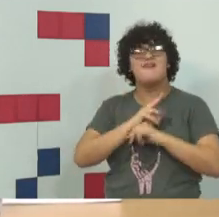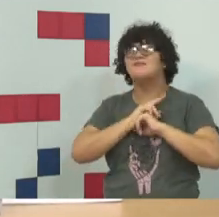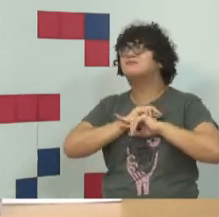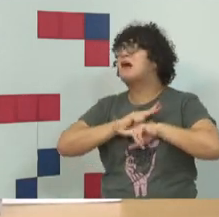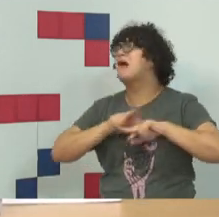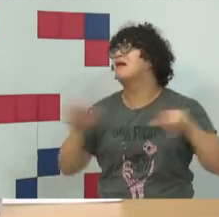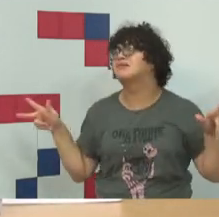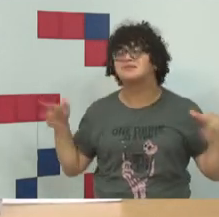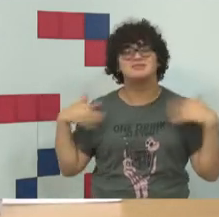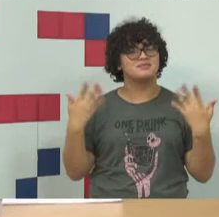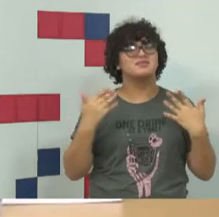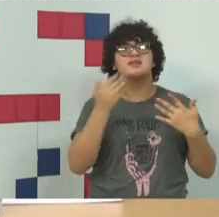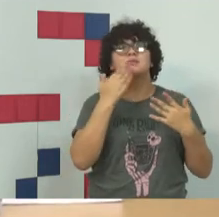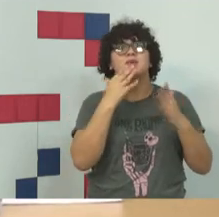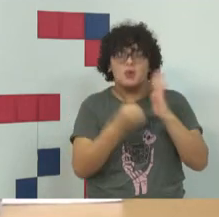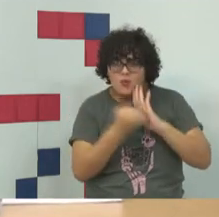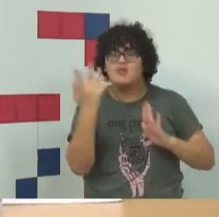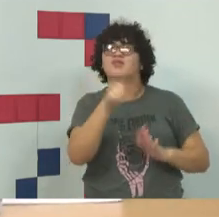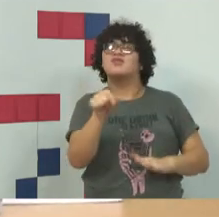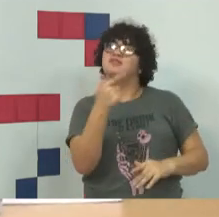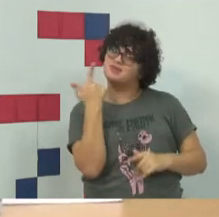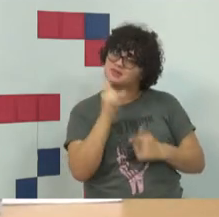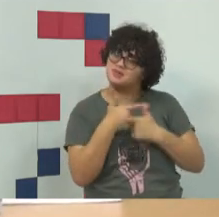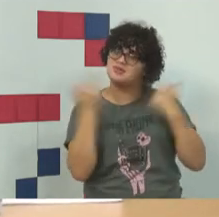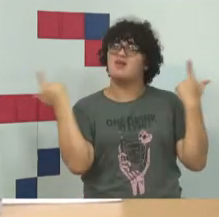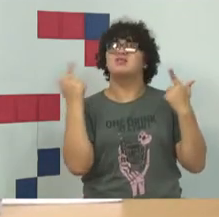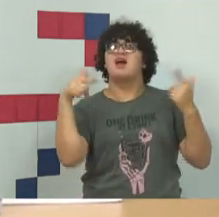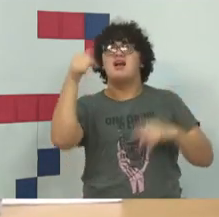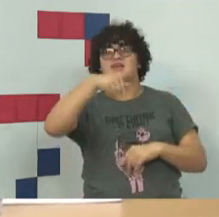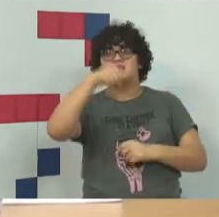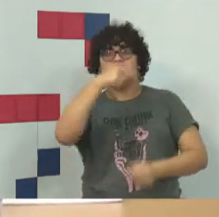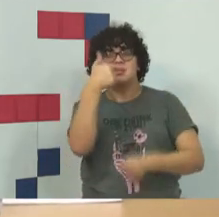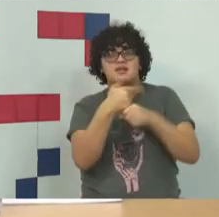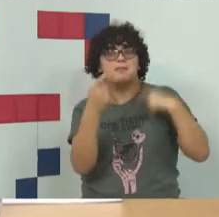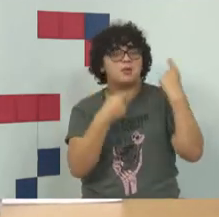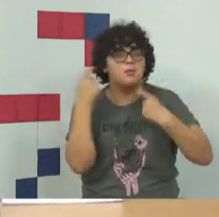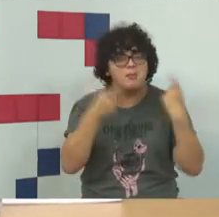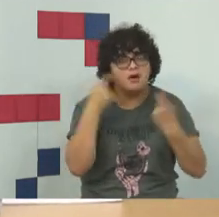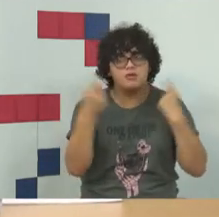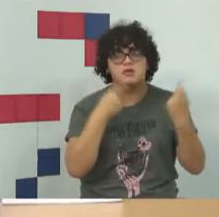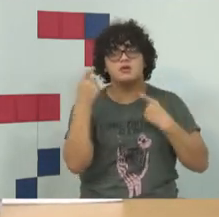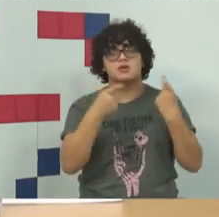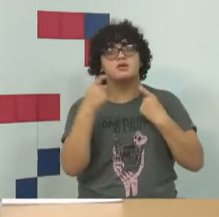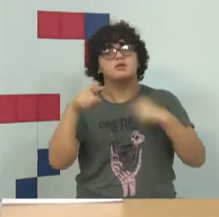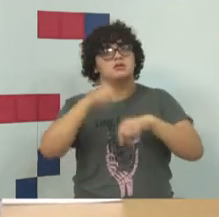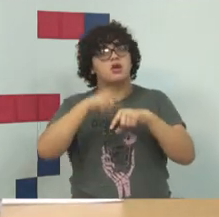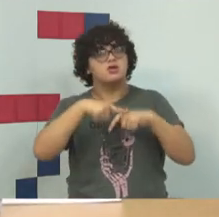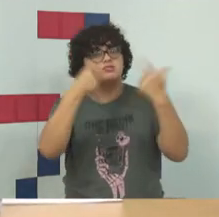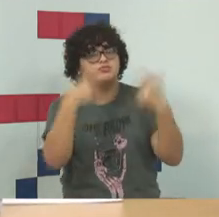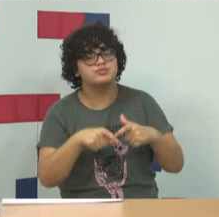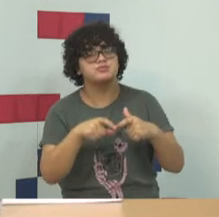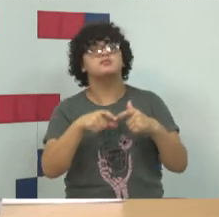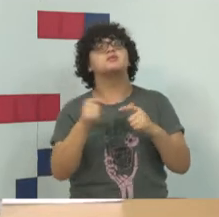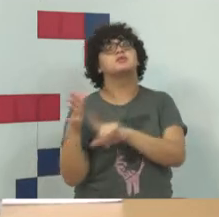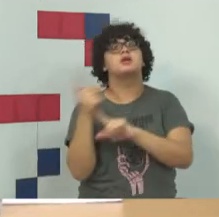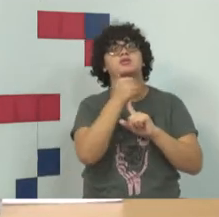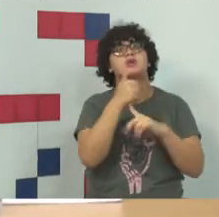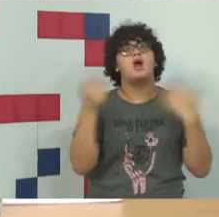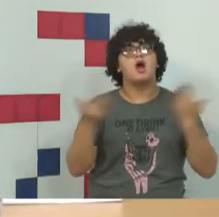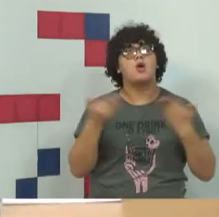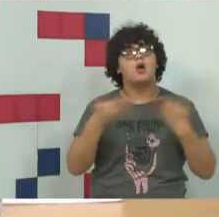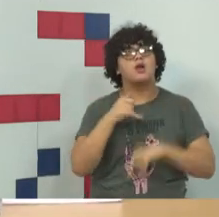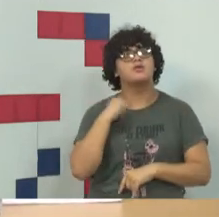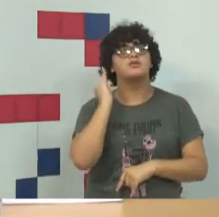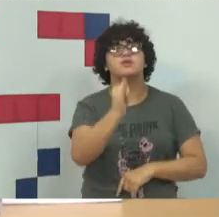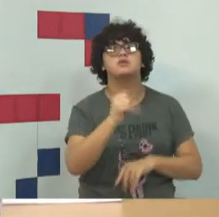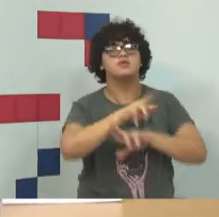vocês o quanto sortudos vocês são por terem uma liderança preocupada na área de tecnologia. Eu oriento